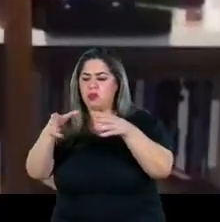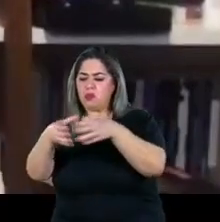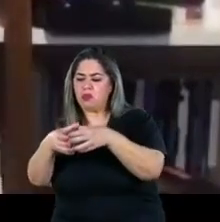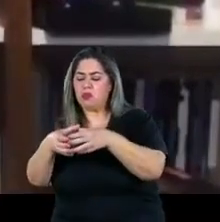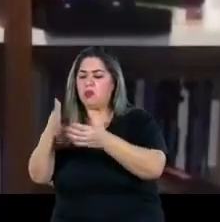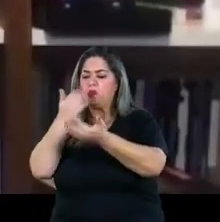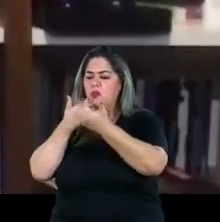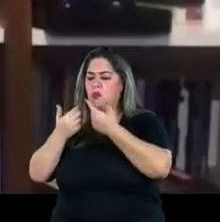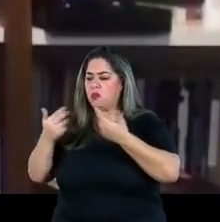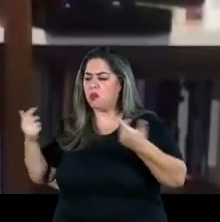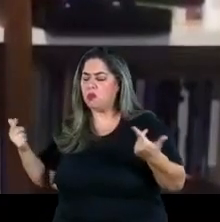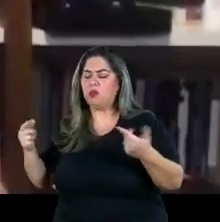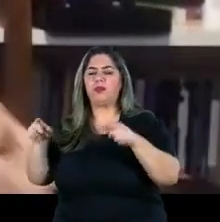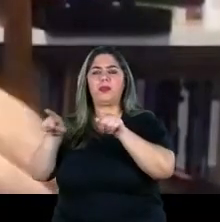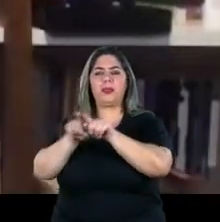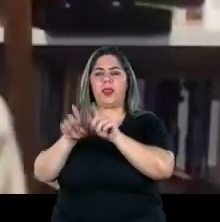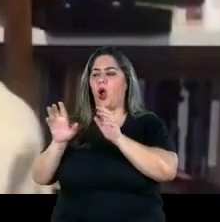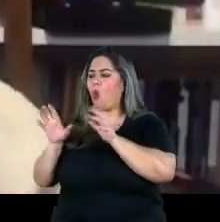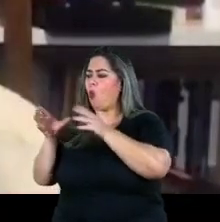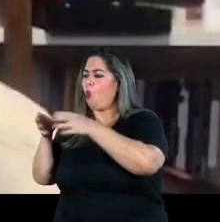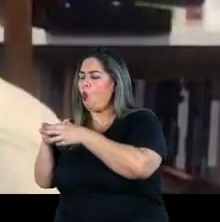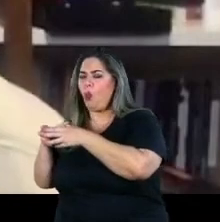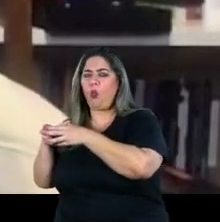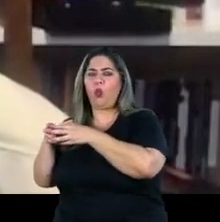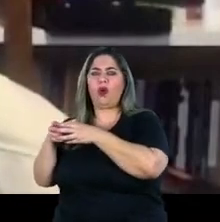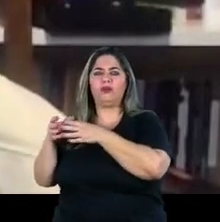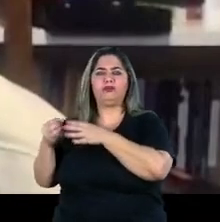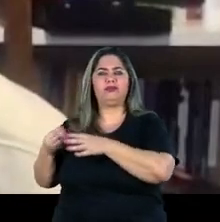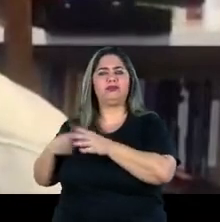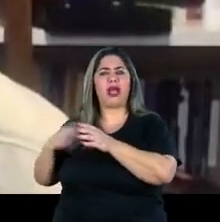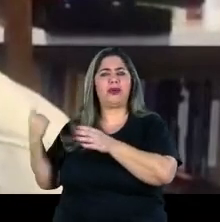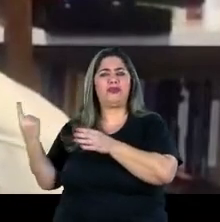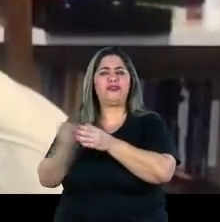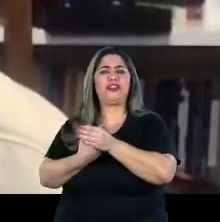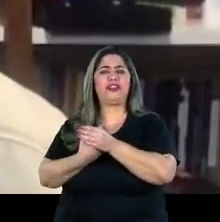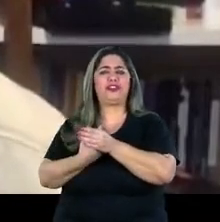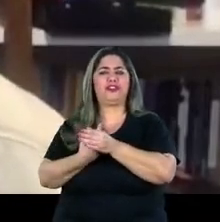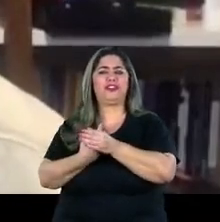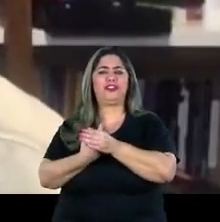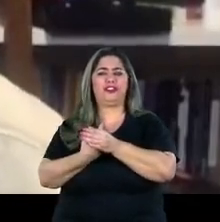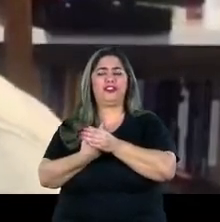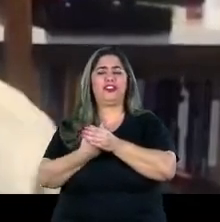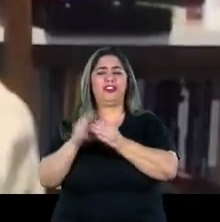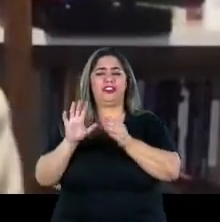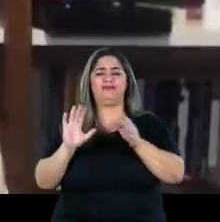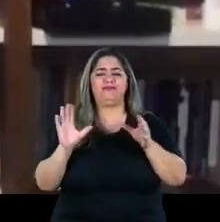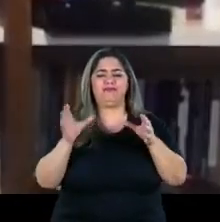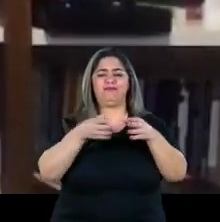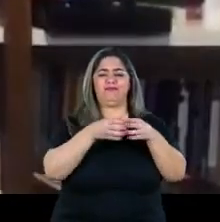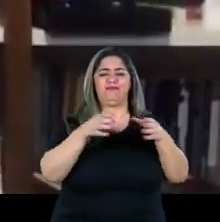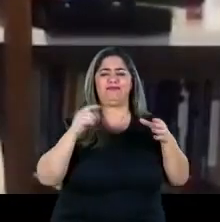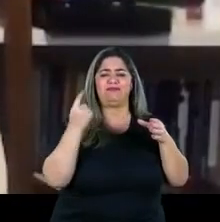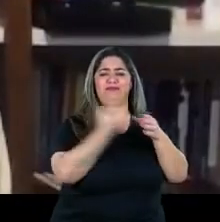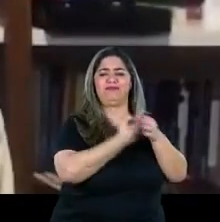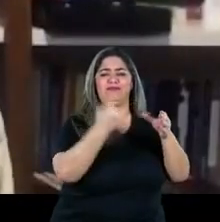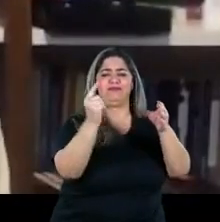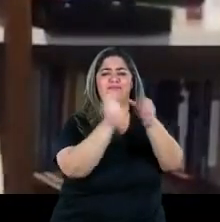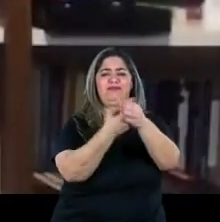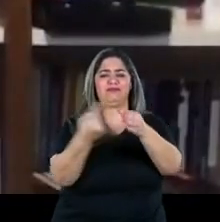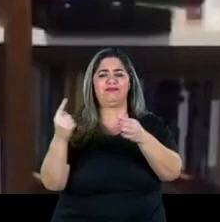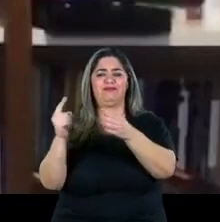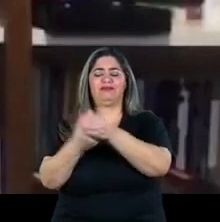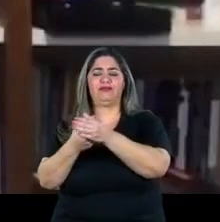para alimentação inclusive junta gente para o convívio convívio é é juntar gente então nós estamos sendo